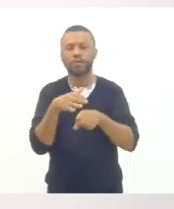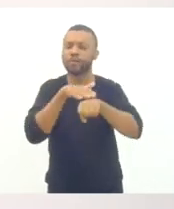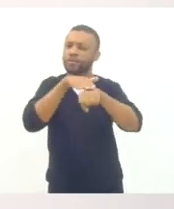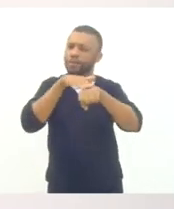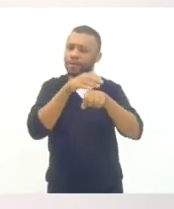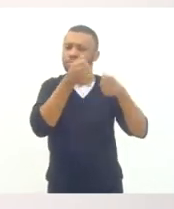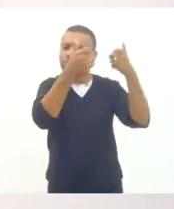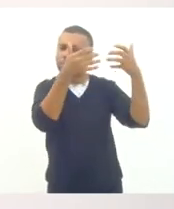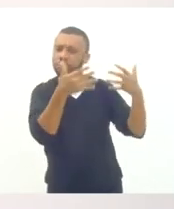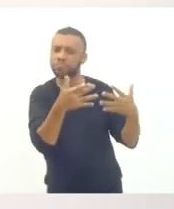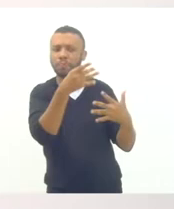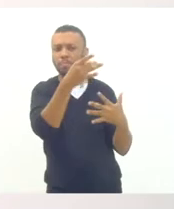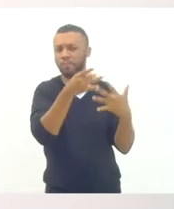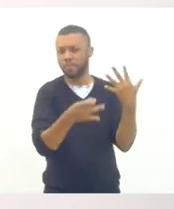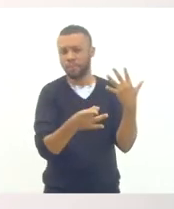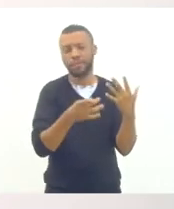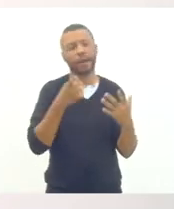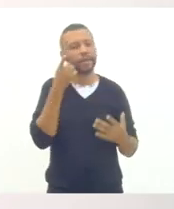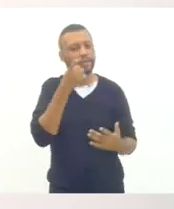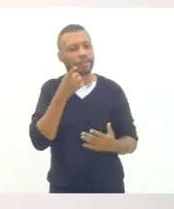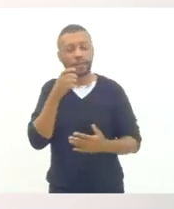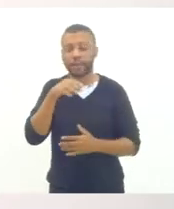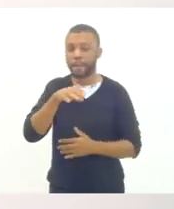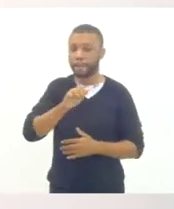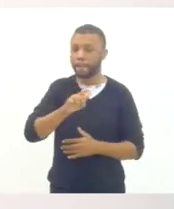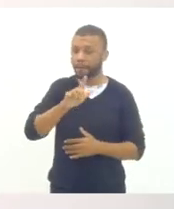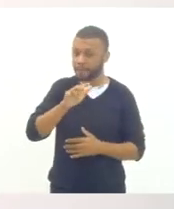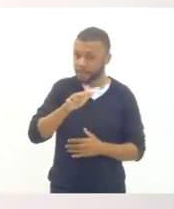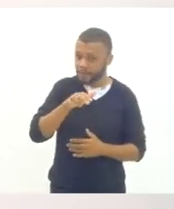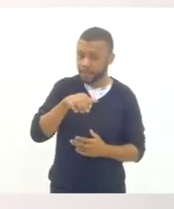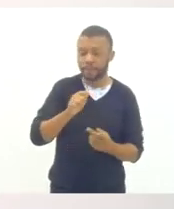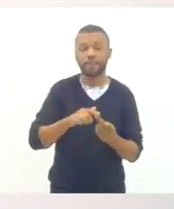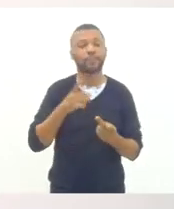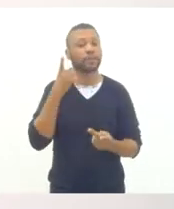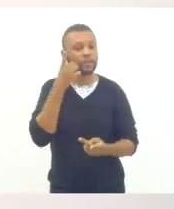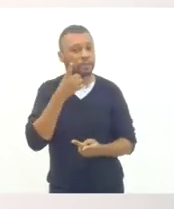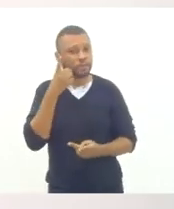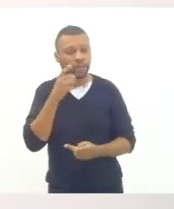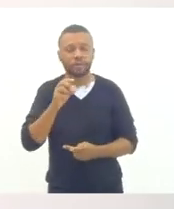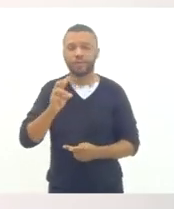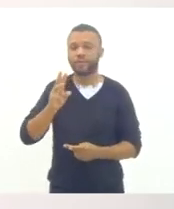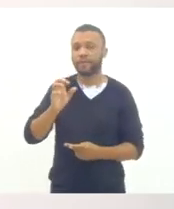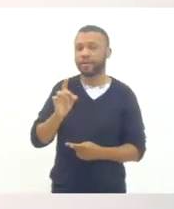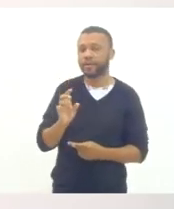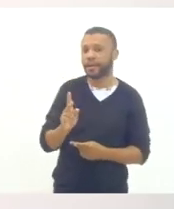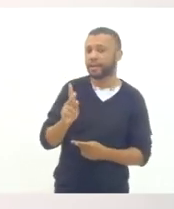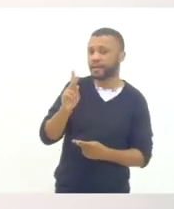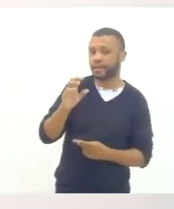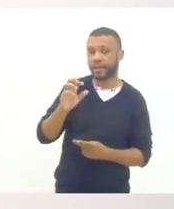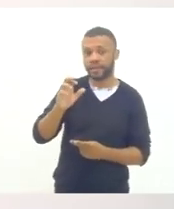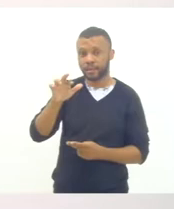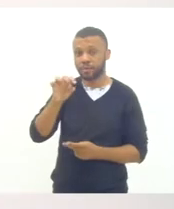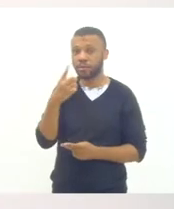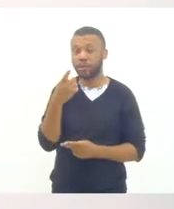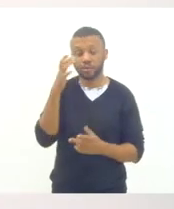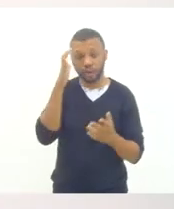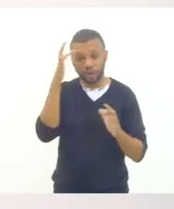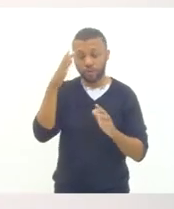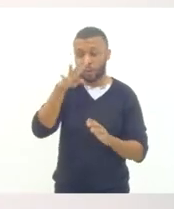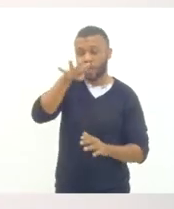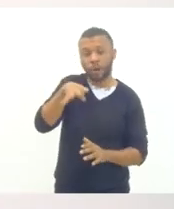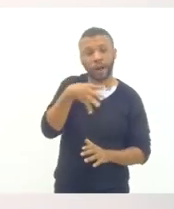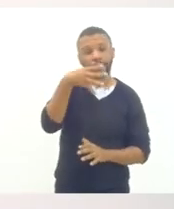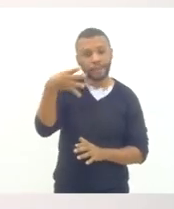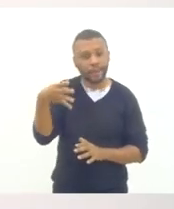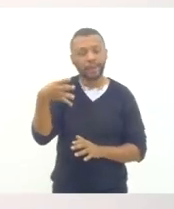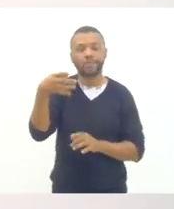conversou também com o deputado Valdeque Carneiro, presidente da Comissão de Ciência e Tecnologia, e definiu um calendário de discussão sobre o plano estadual de educação,